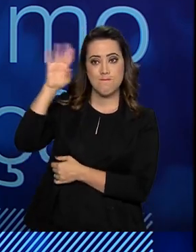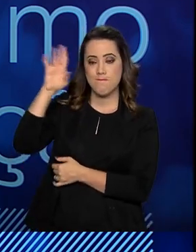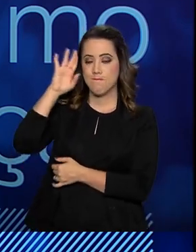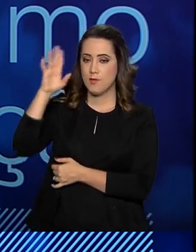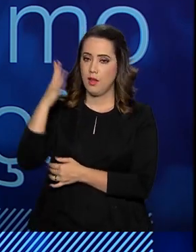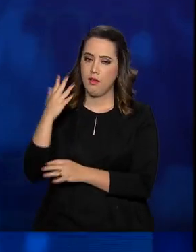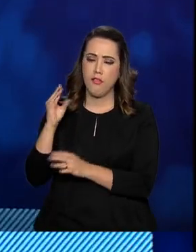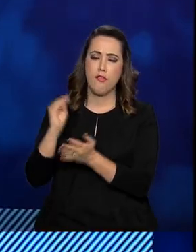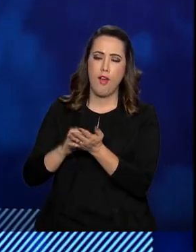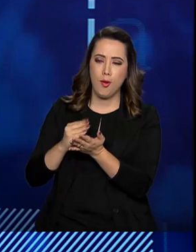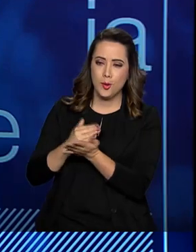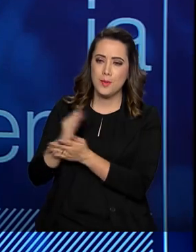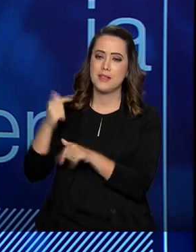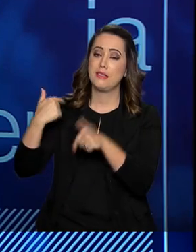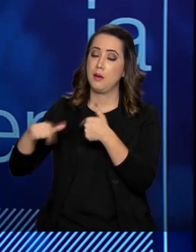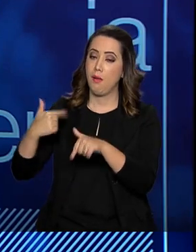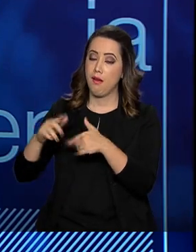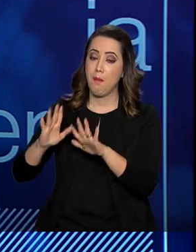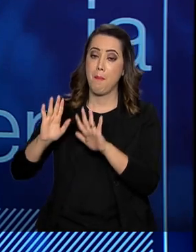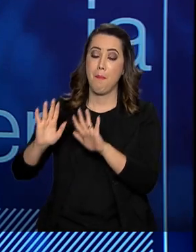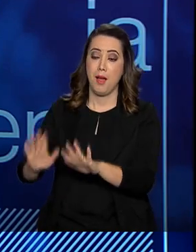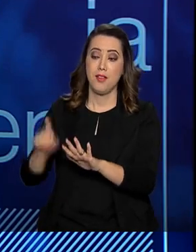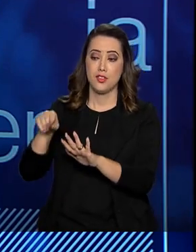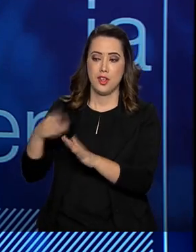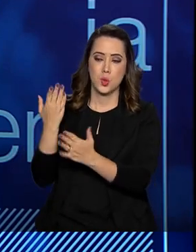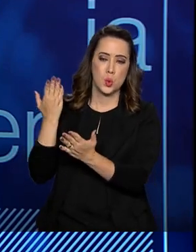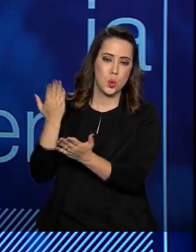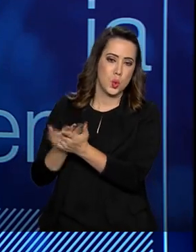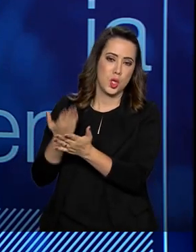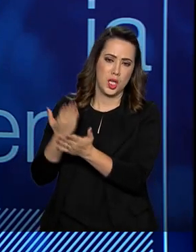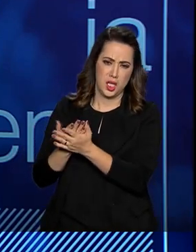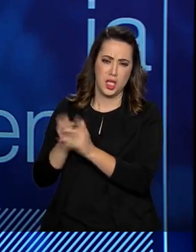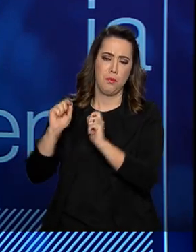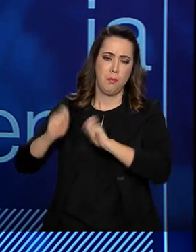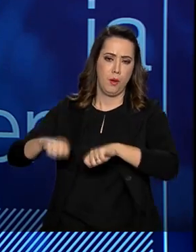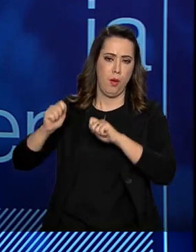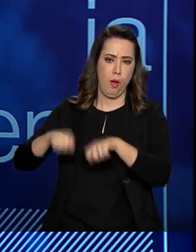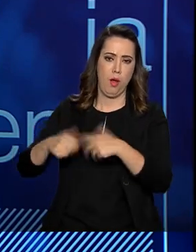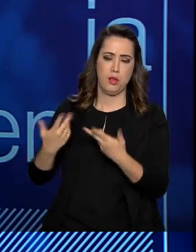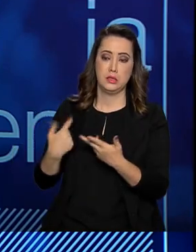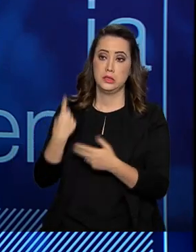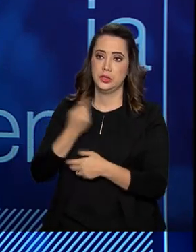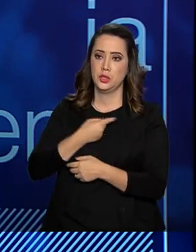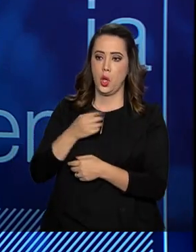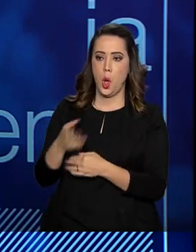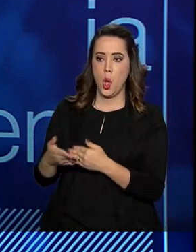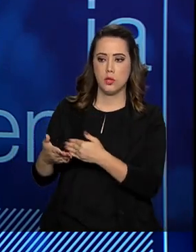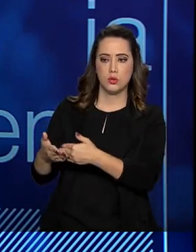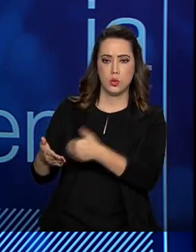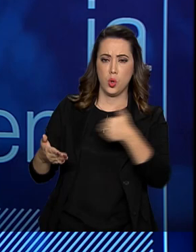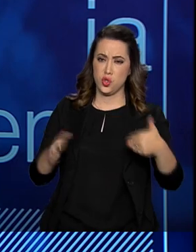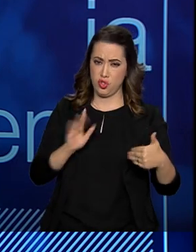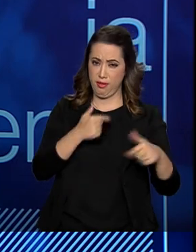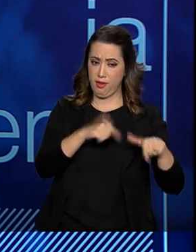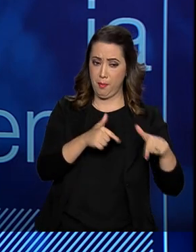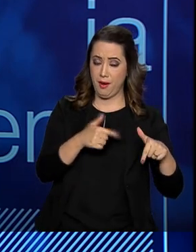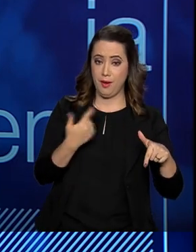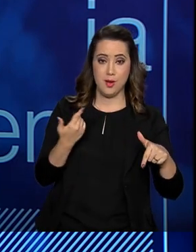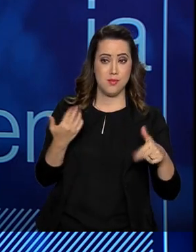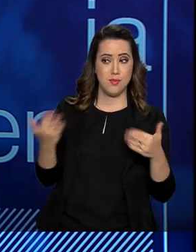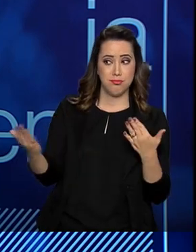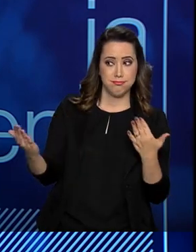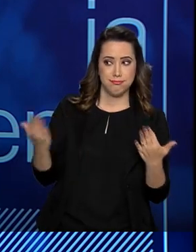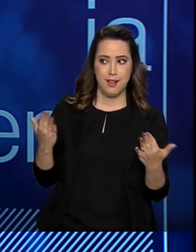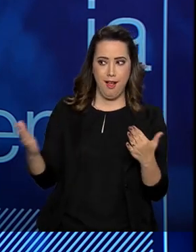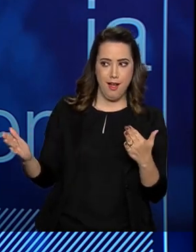está ainda no mercado de trabalho, muitos deles, mas estão estudando e têm habilidades que nós estamos lá e não temos. Então, o envolvimento